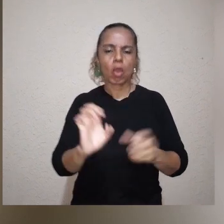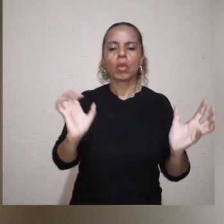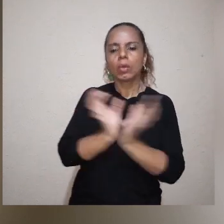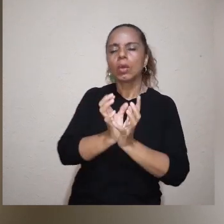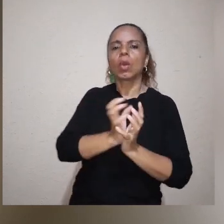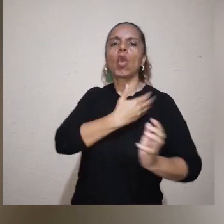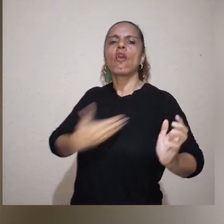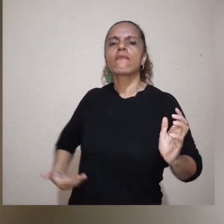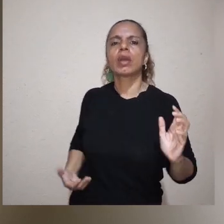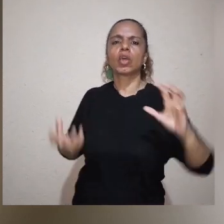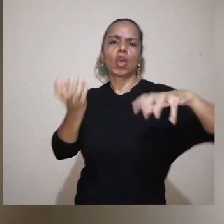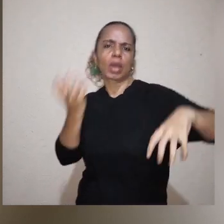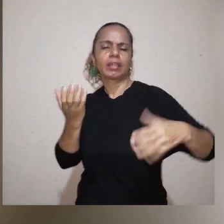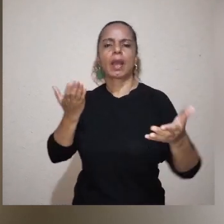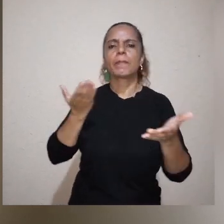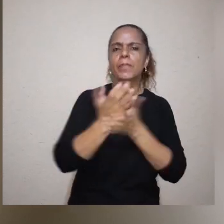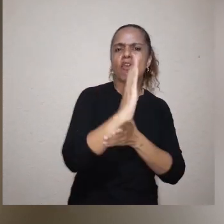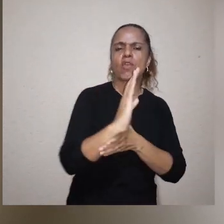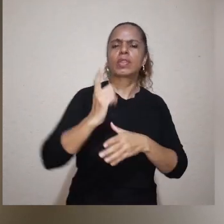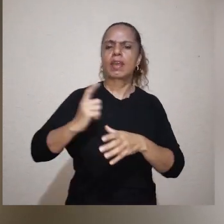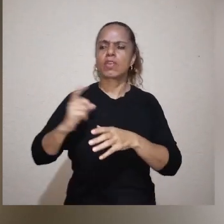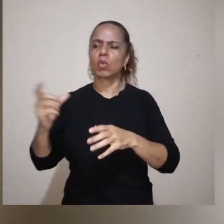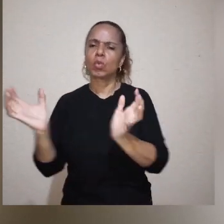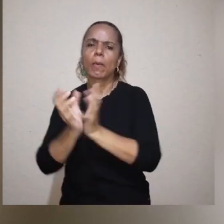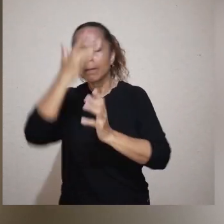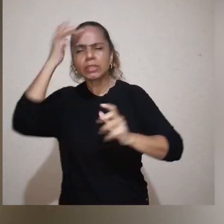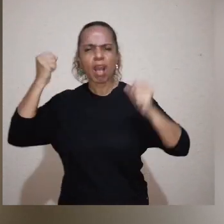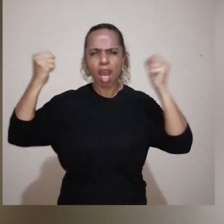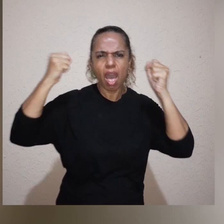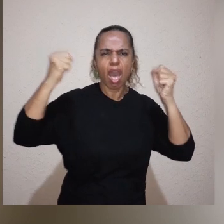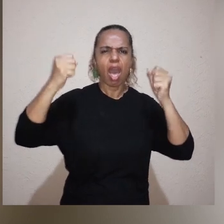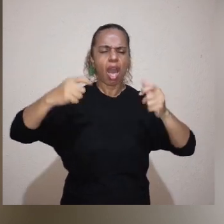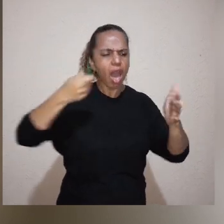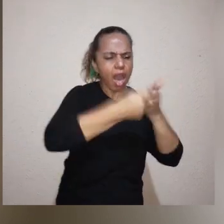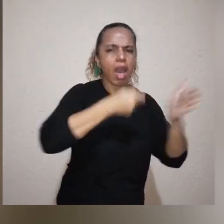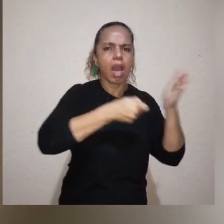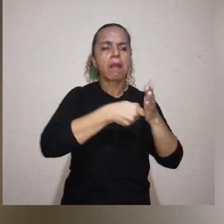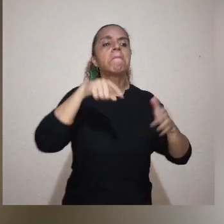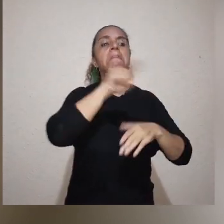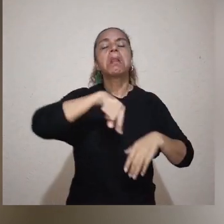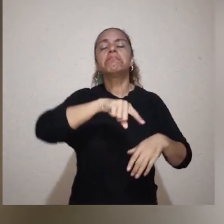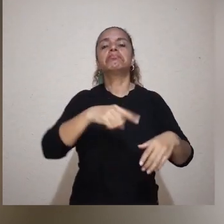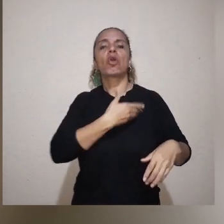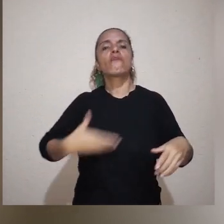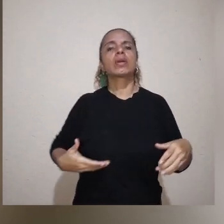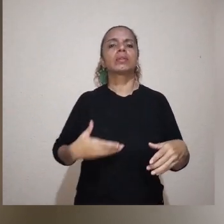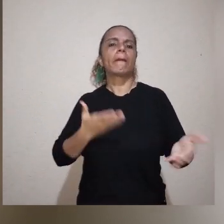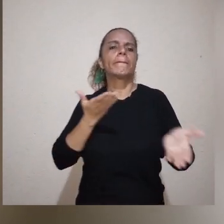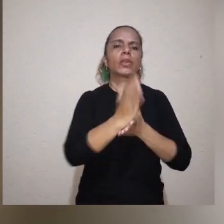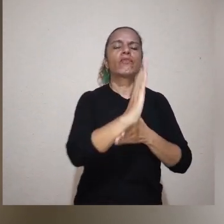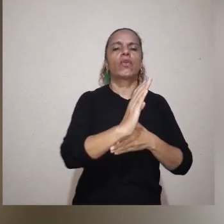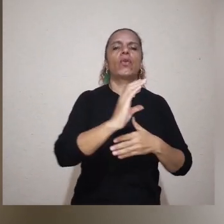o governo e o Congresso aprovaram, apesar de todos os protestos, a Emenda Constitucional 95, que